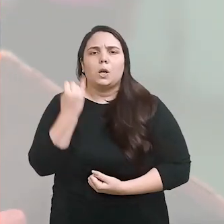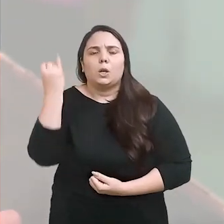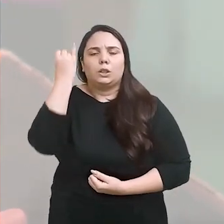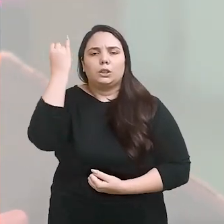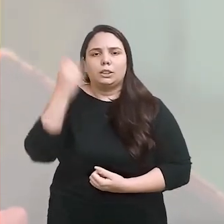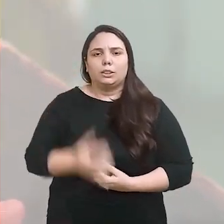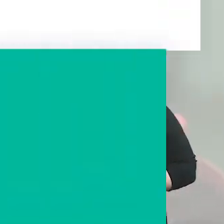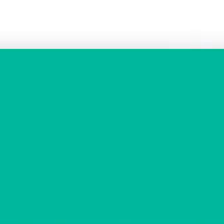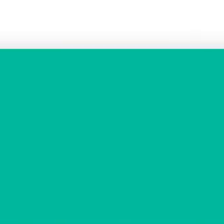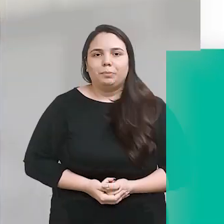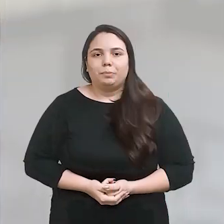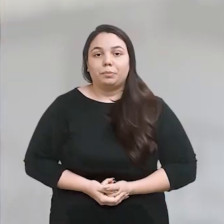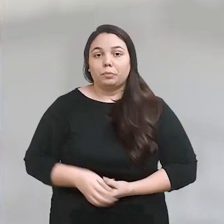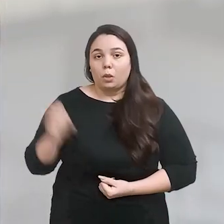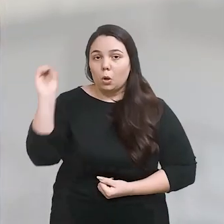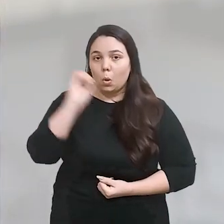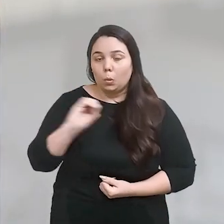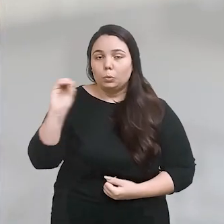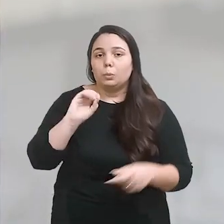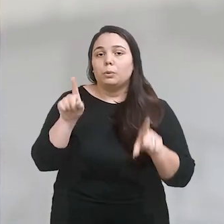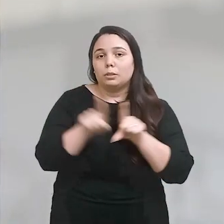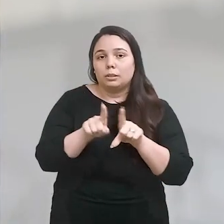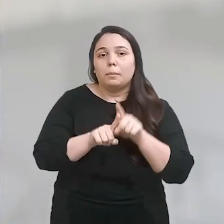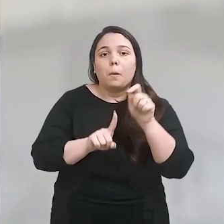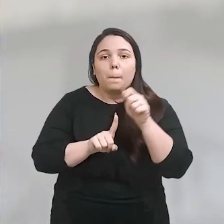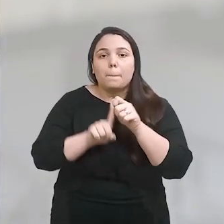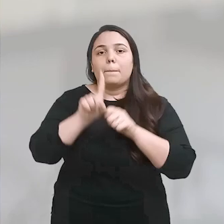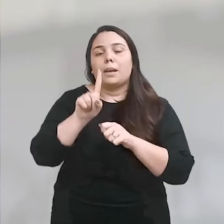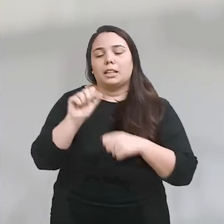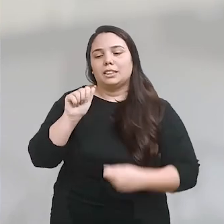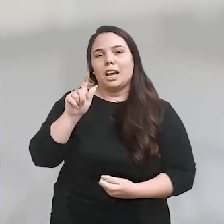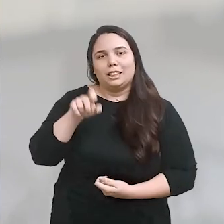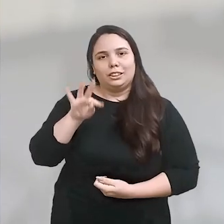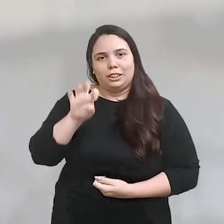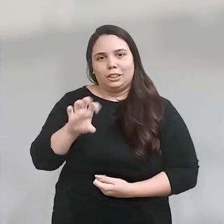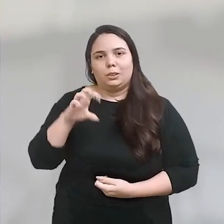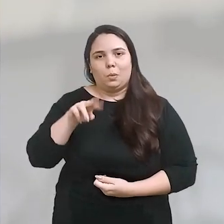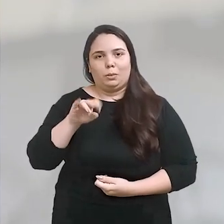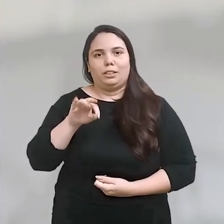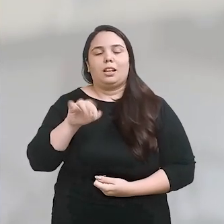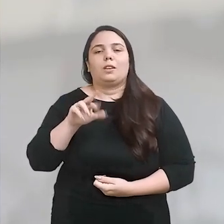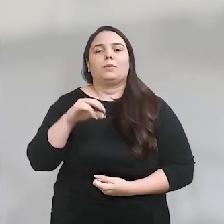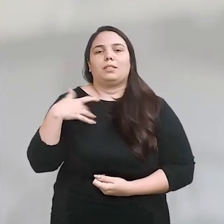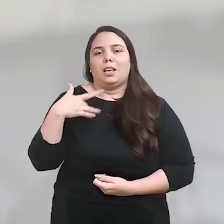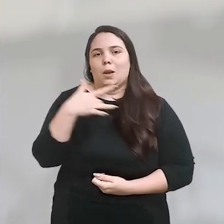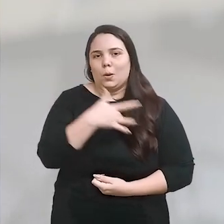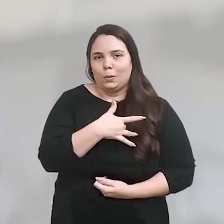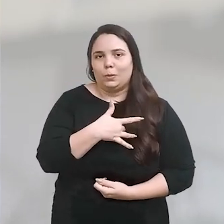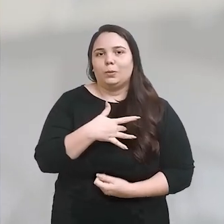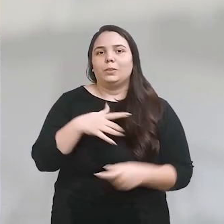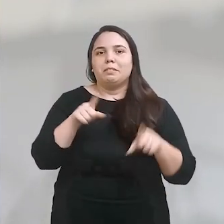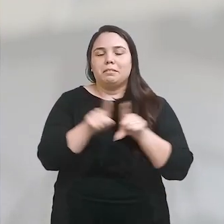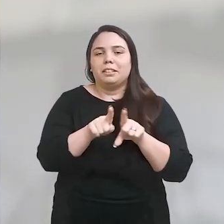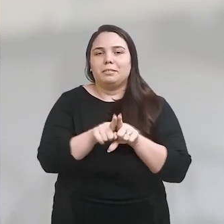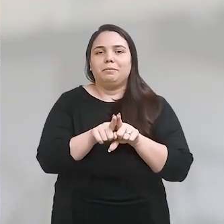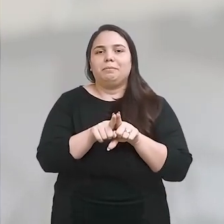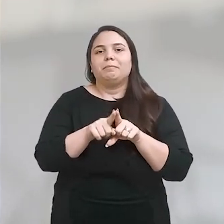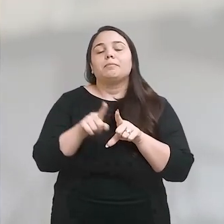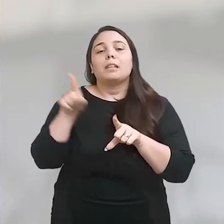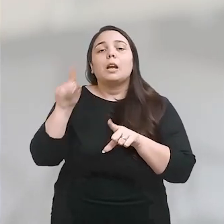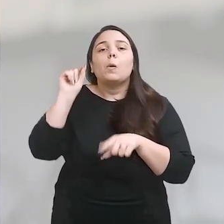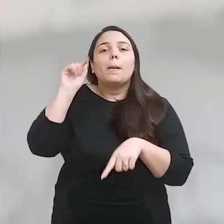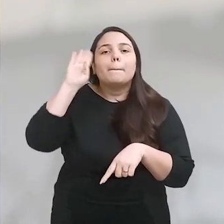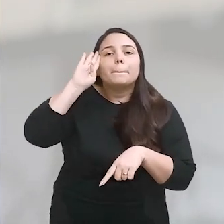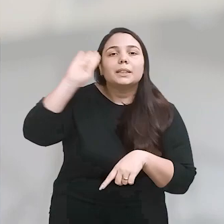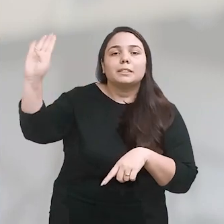grandioso esse momento. E outubro também é o mês que abriga o Dia dos Agentes Comunitários de Saúde e de Endemias. Os profissionais